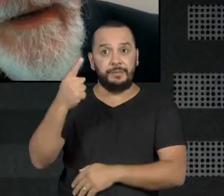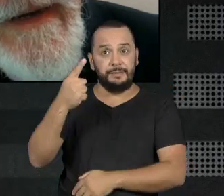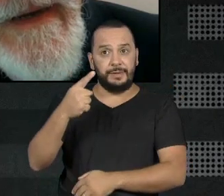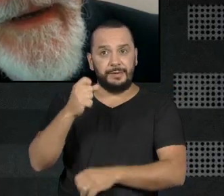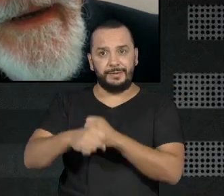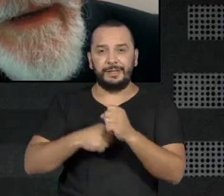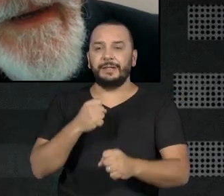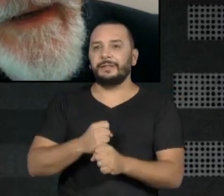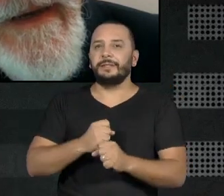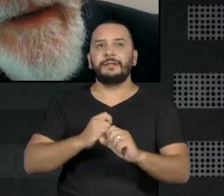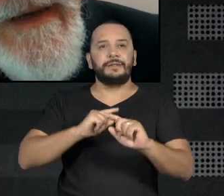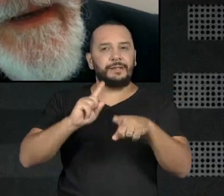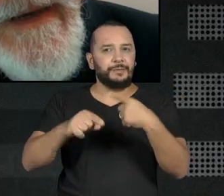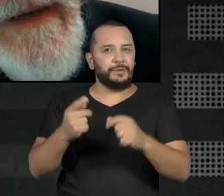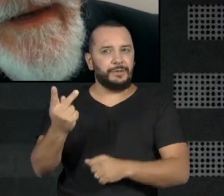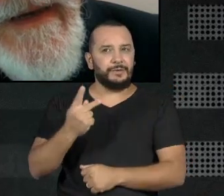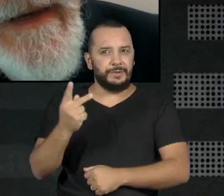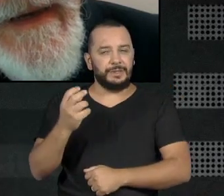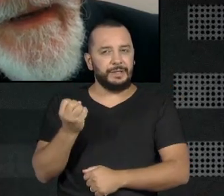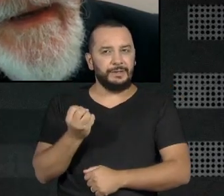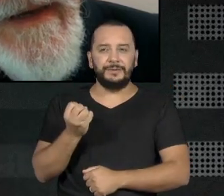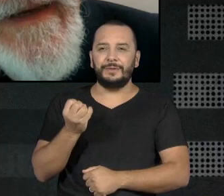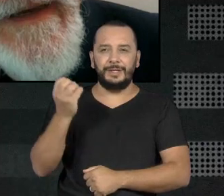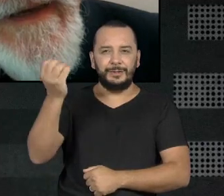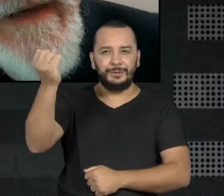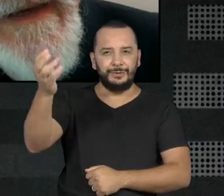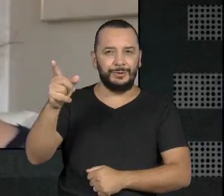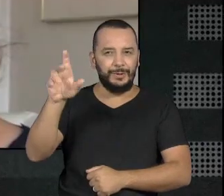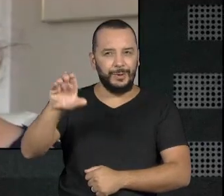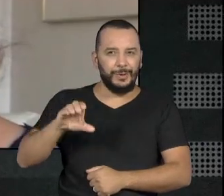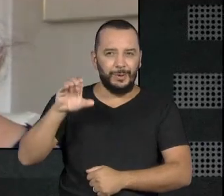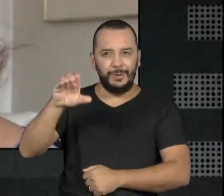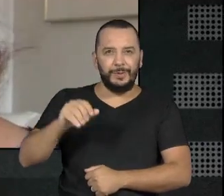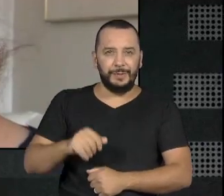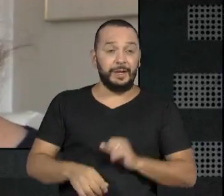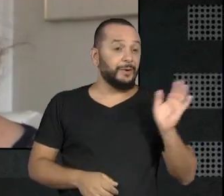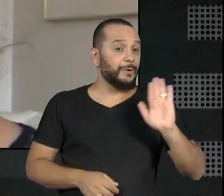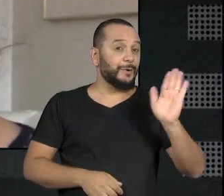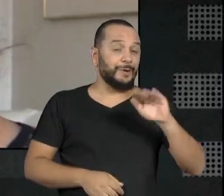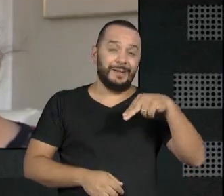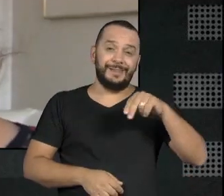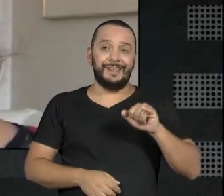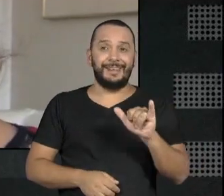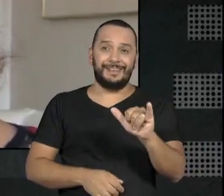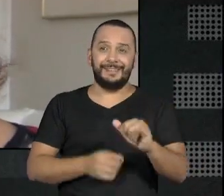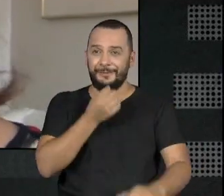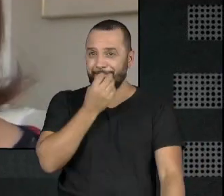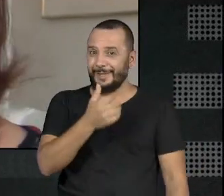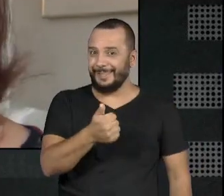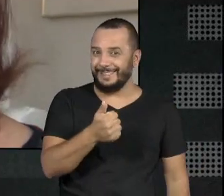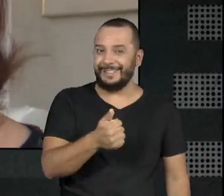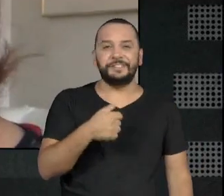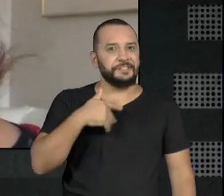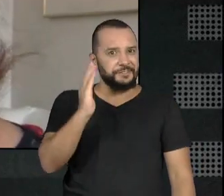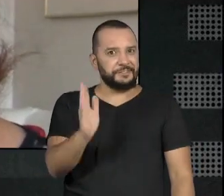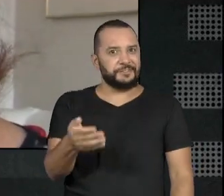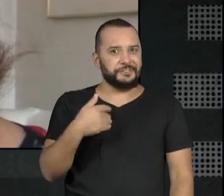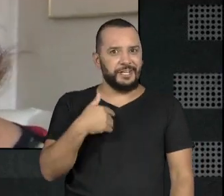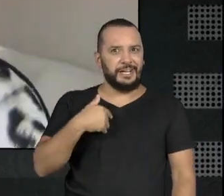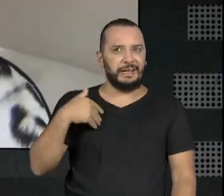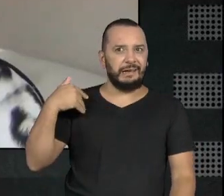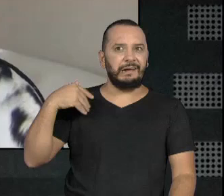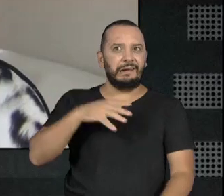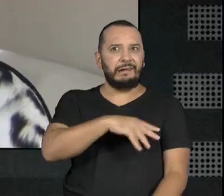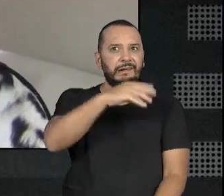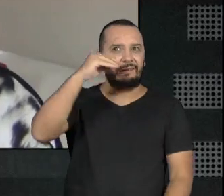depois a gente viajou para Marisalhas, na Colômbia. Oi, Ney. Tudo bem, querido? Faz algum tempo que a gente não se vê,